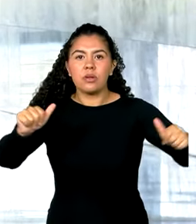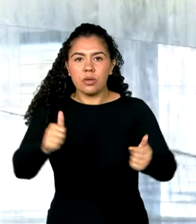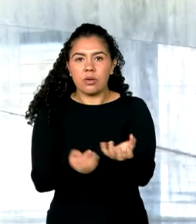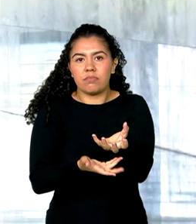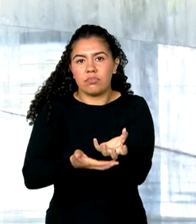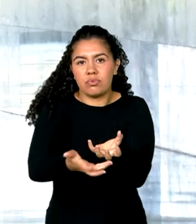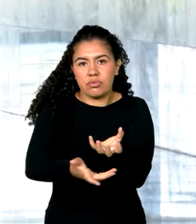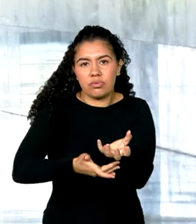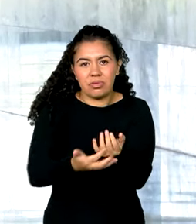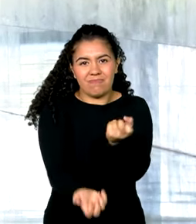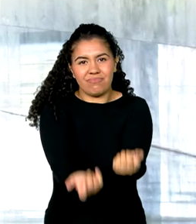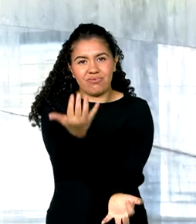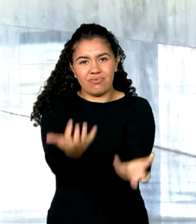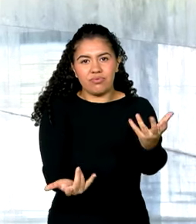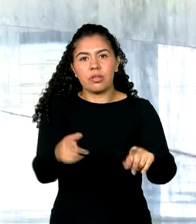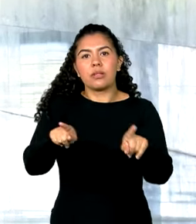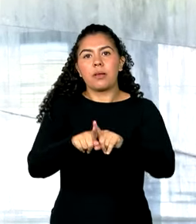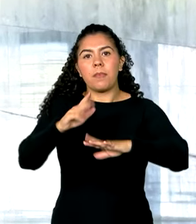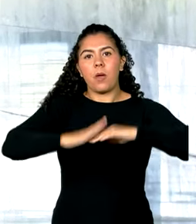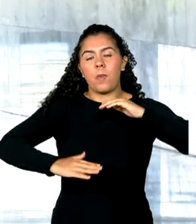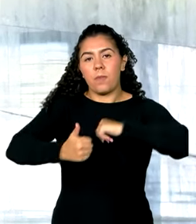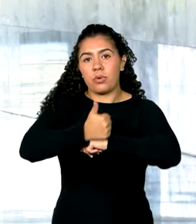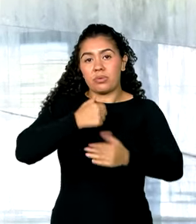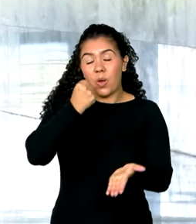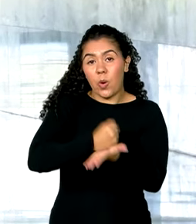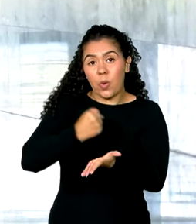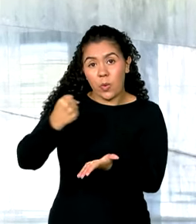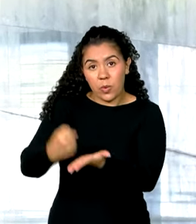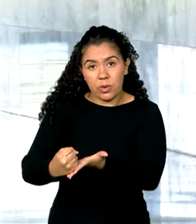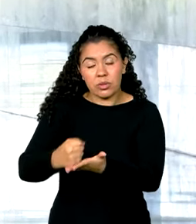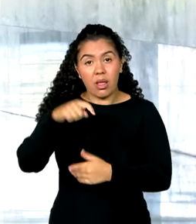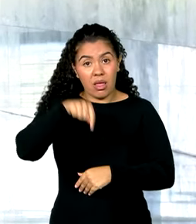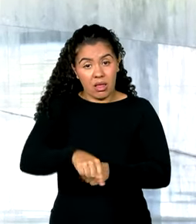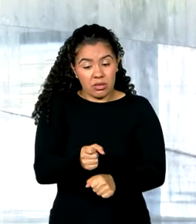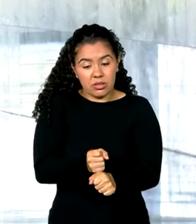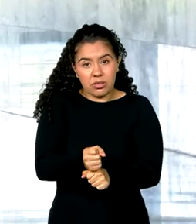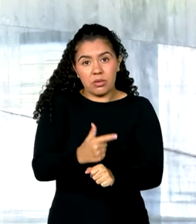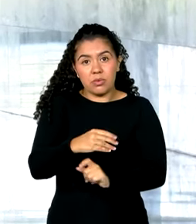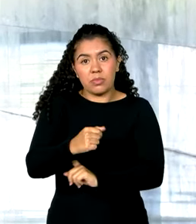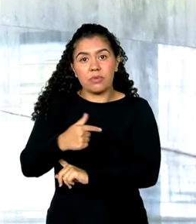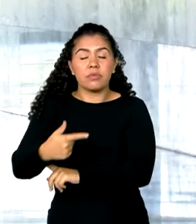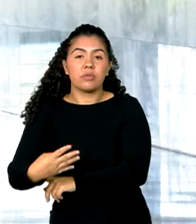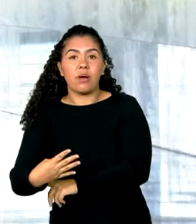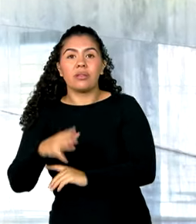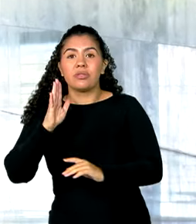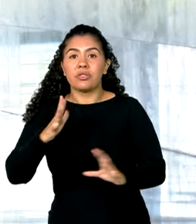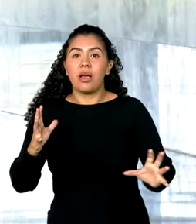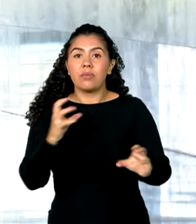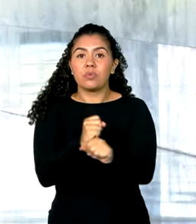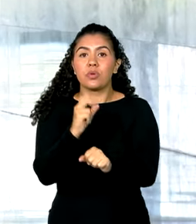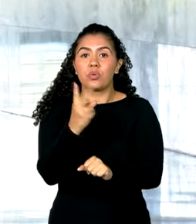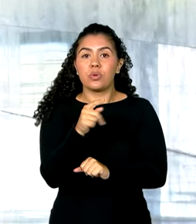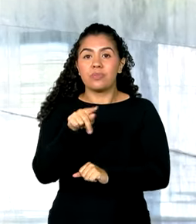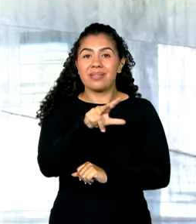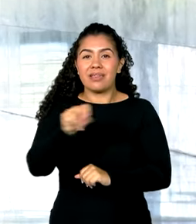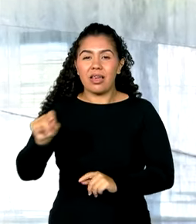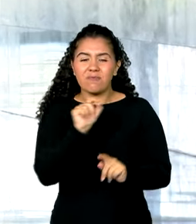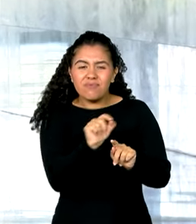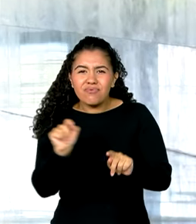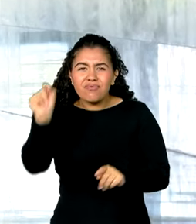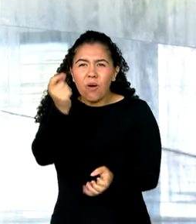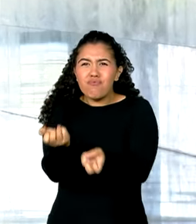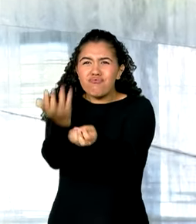contratação de mais brigadistas. A região já registrou, só neste ano, 2.500 focos de incêndio. Confira na